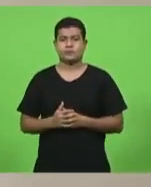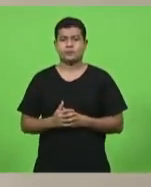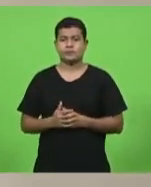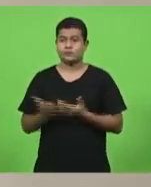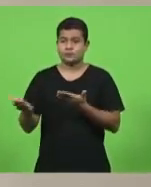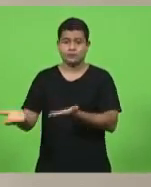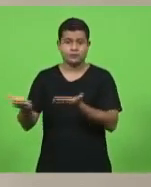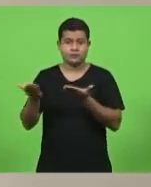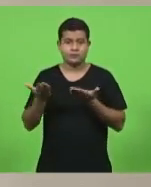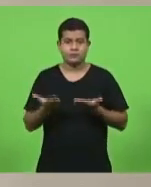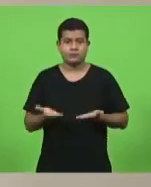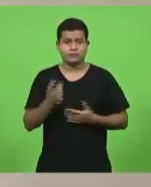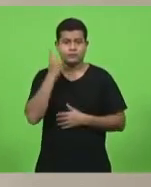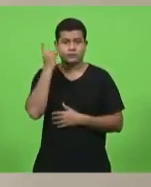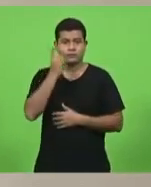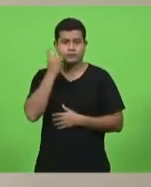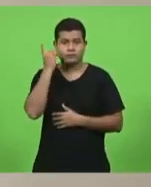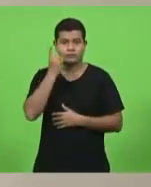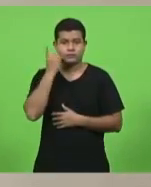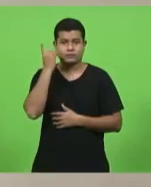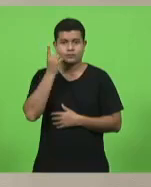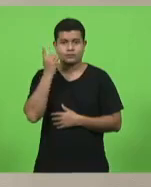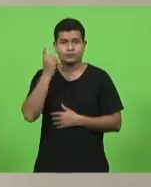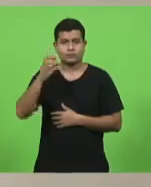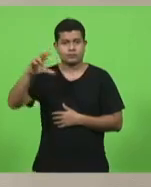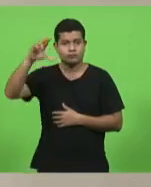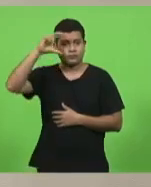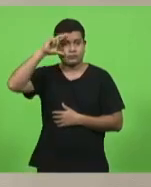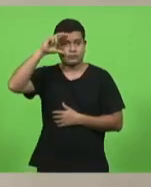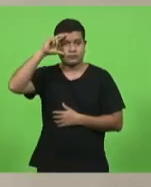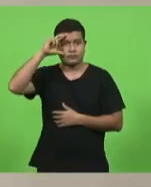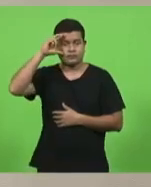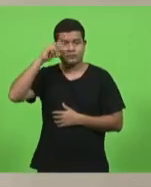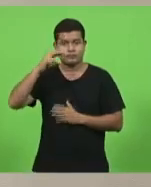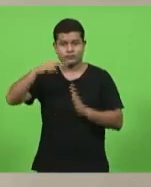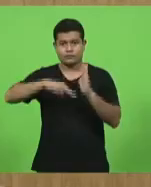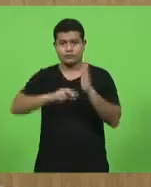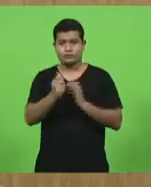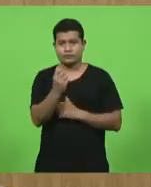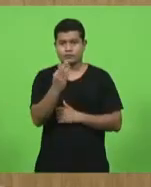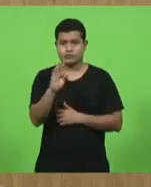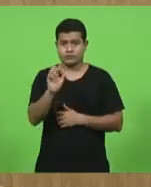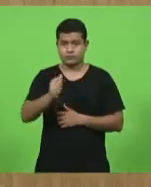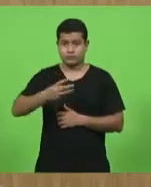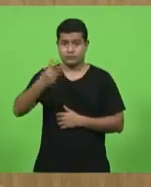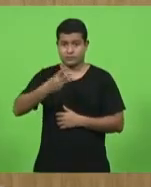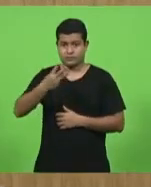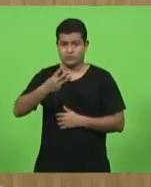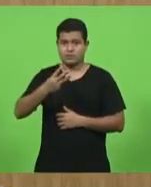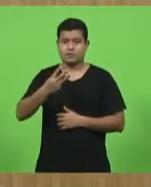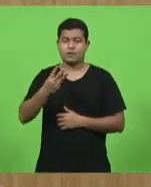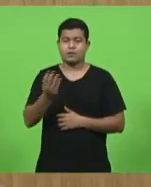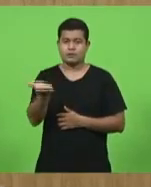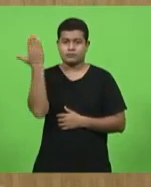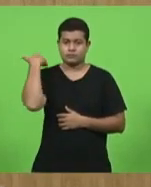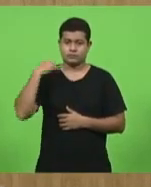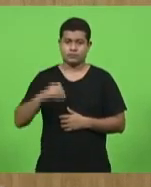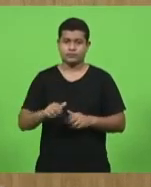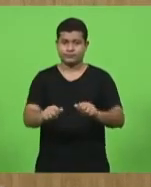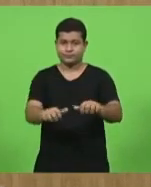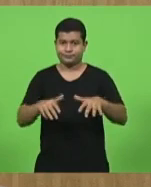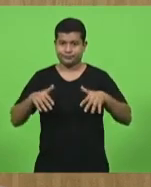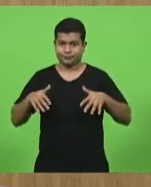Convido o deputado Ricardo Alba para que proceda a leitura das três atas das sessões anteriores.